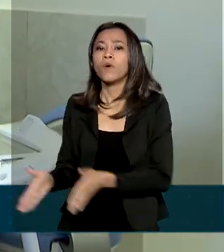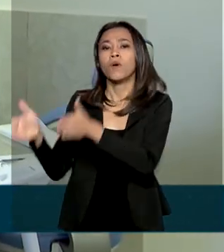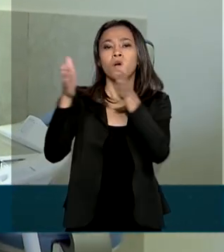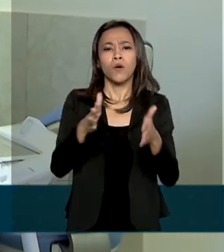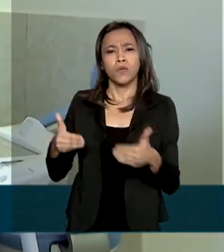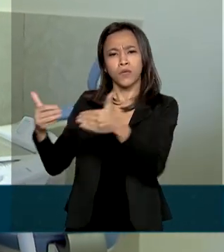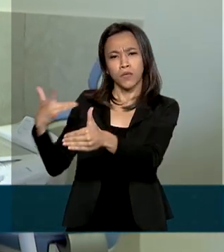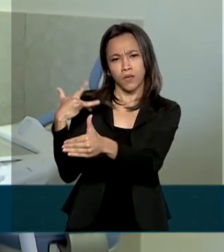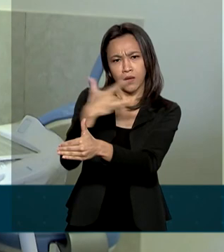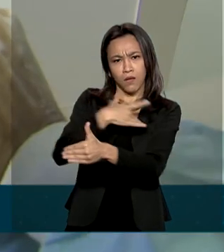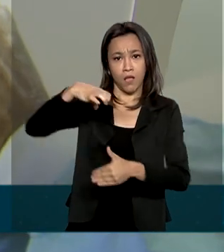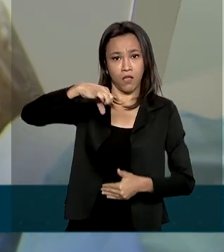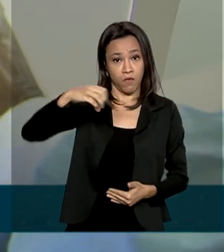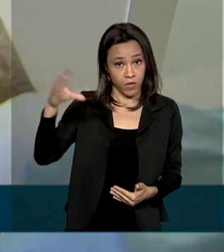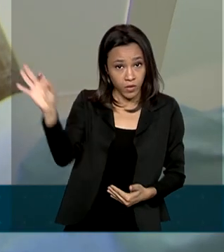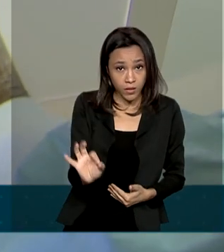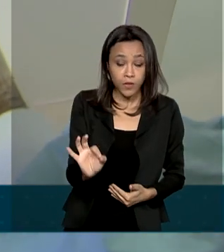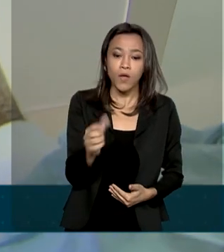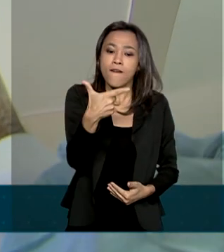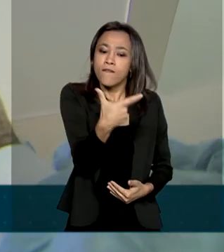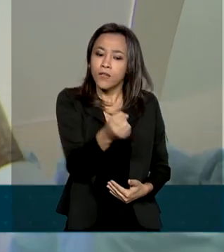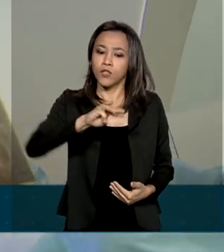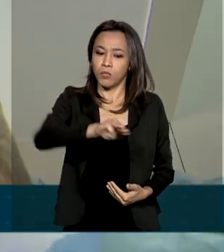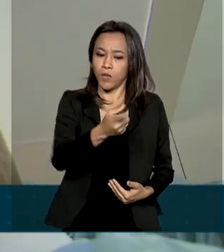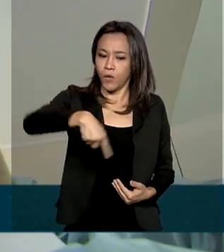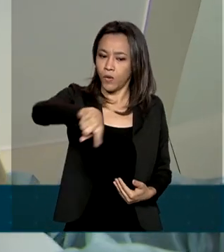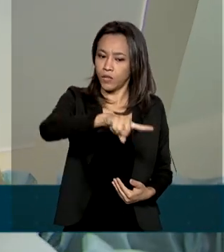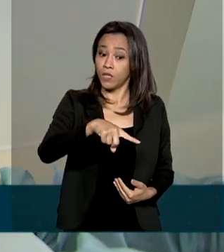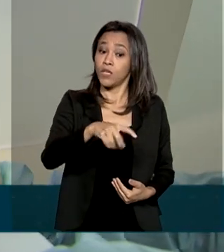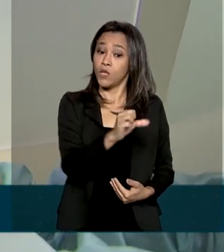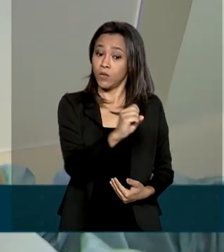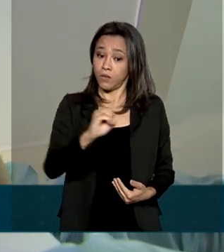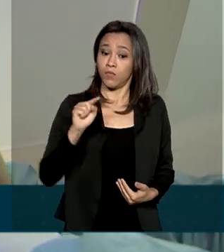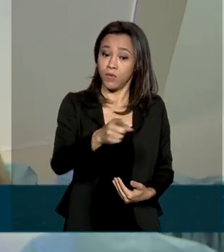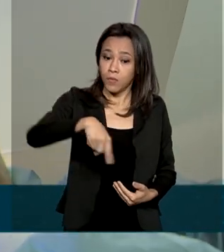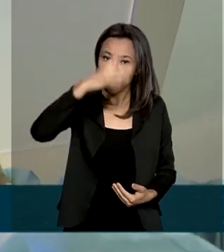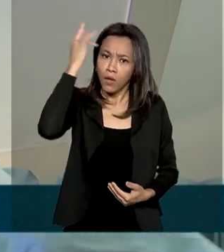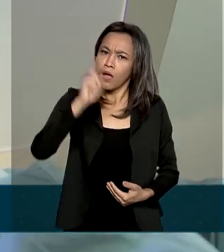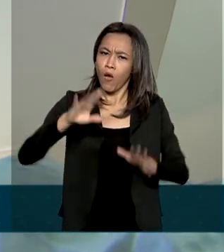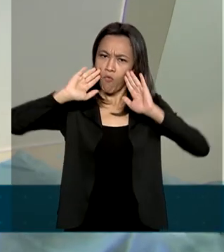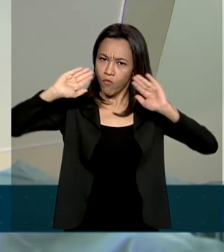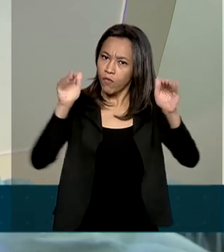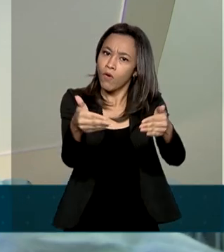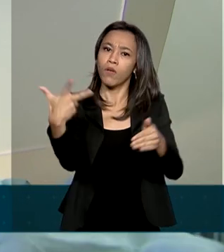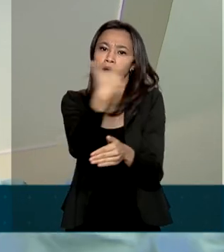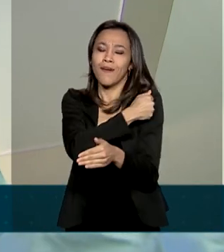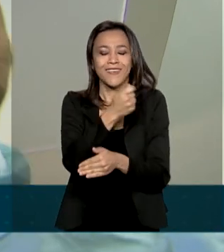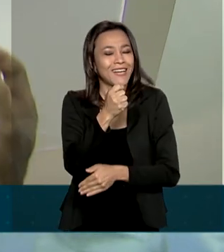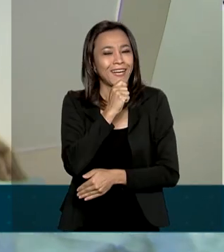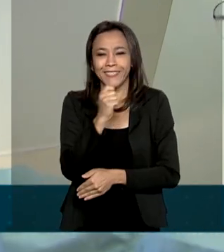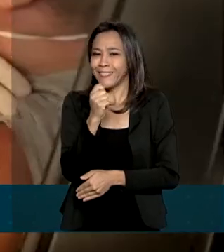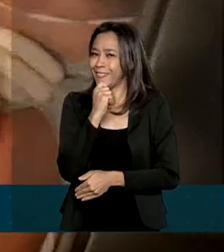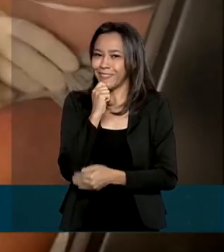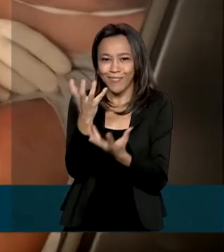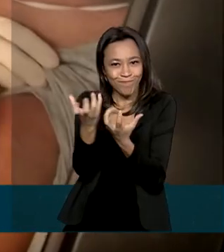é de 90%. 20,8 milhões de pessoas que fazem parte do público-alvo ainda não receberam a